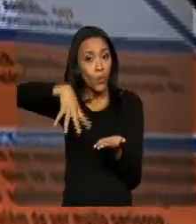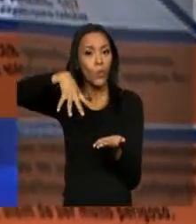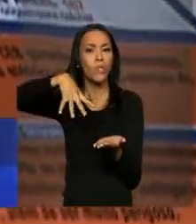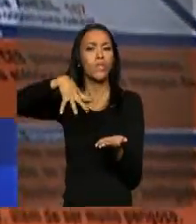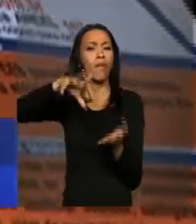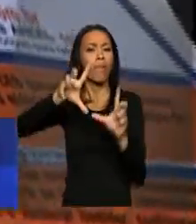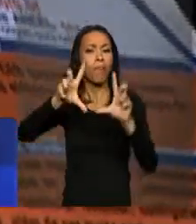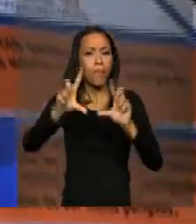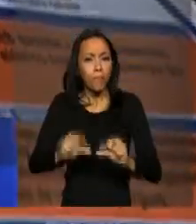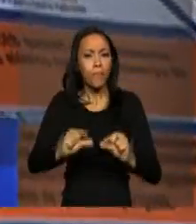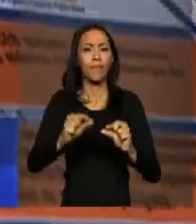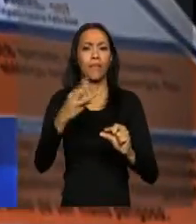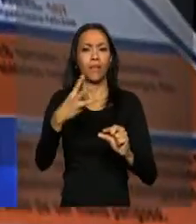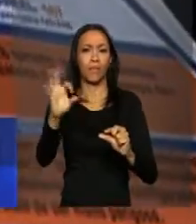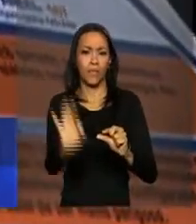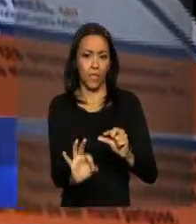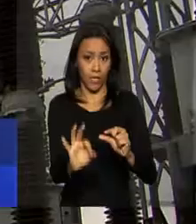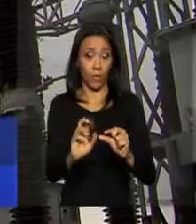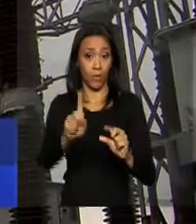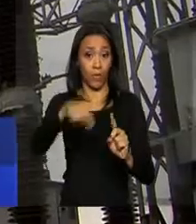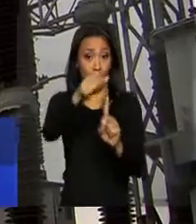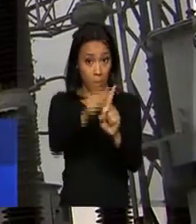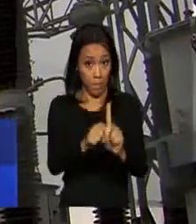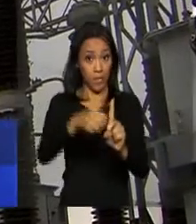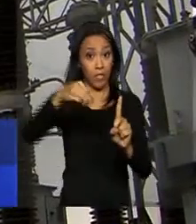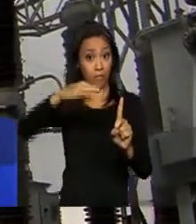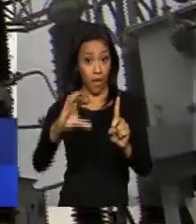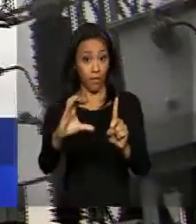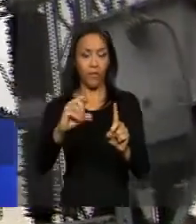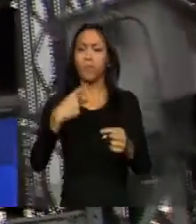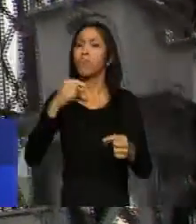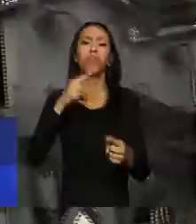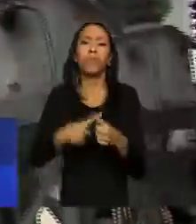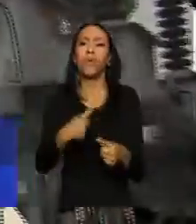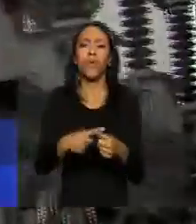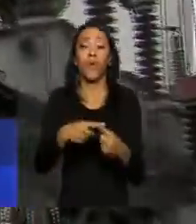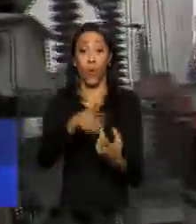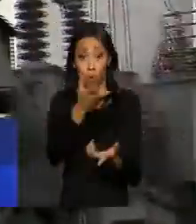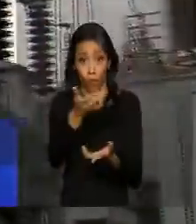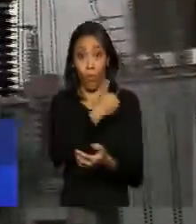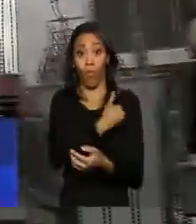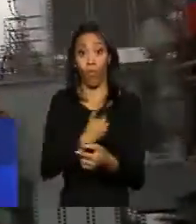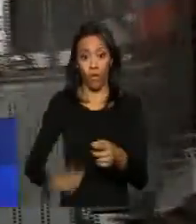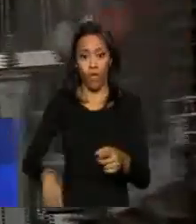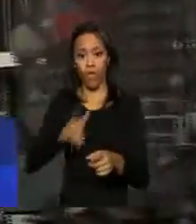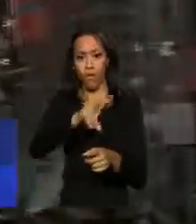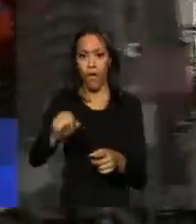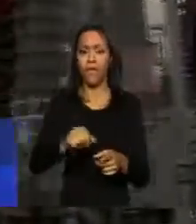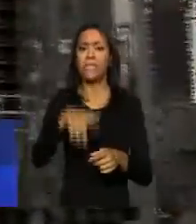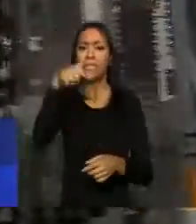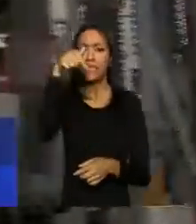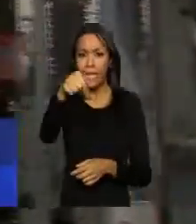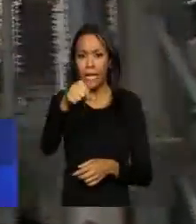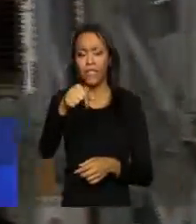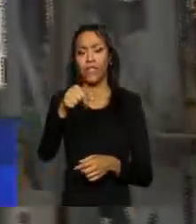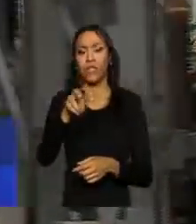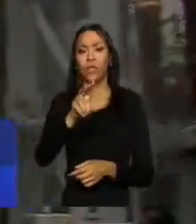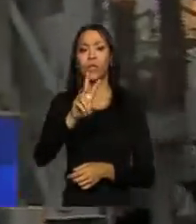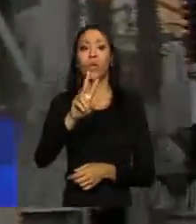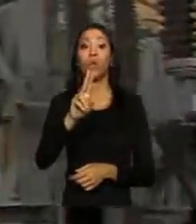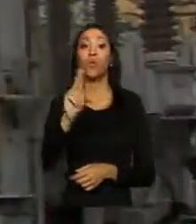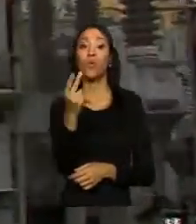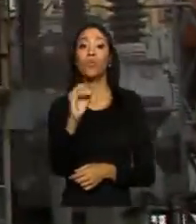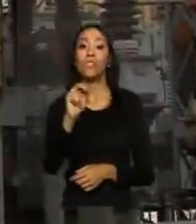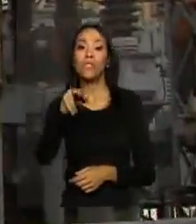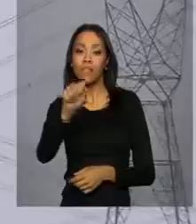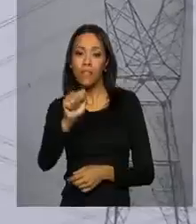% mais barata a partir do mês que vem. Isso porque o governo vai desligar sete usinas termoelétricas no país que têm